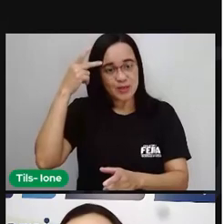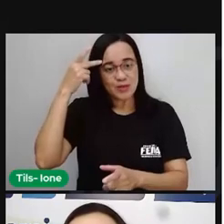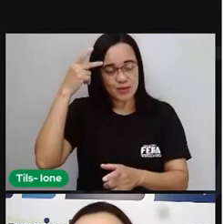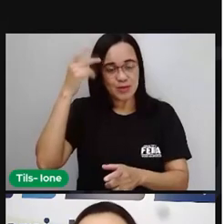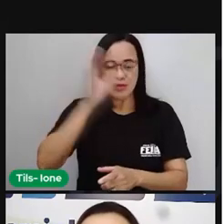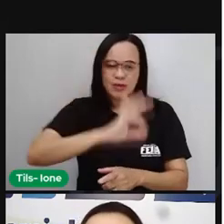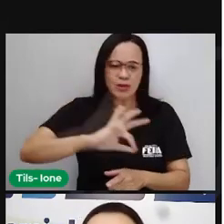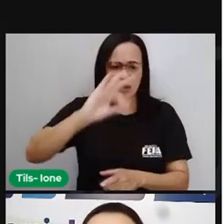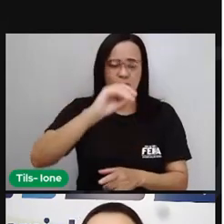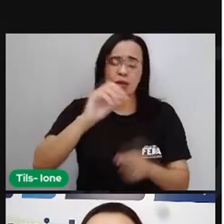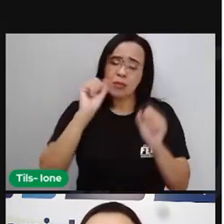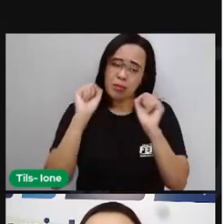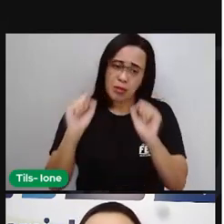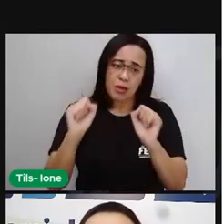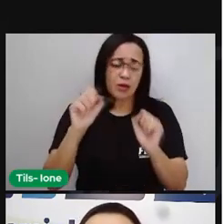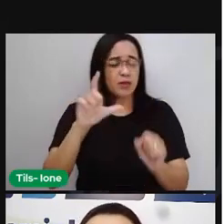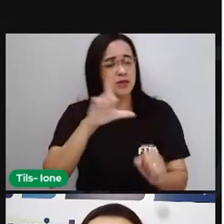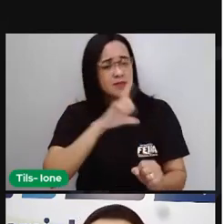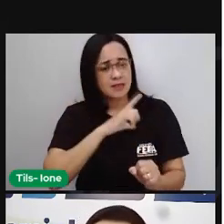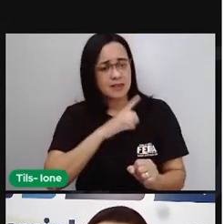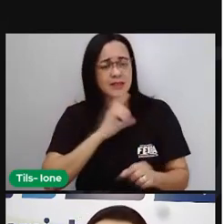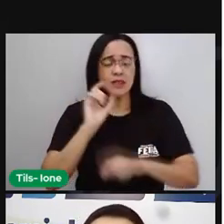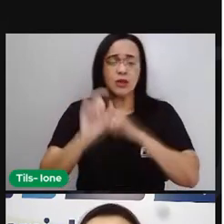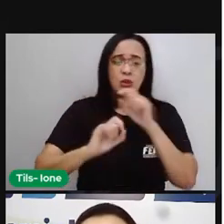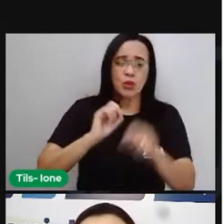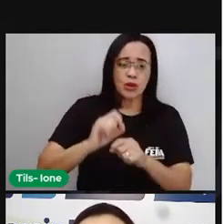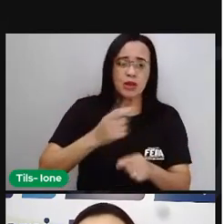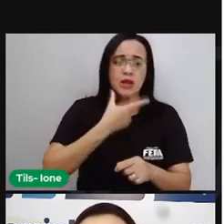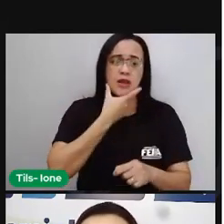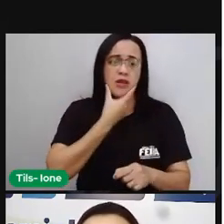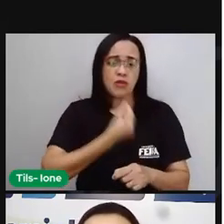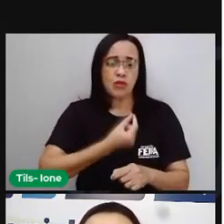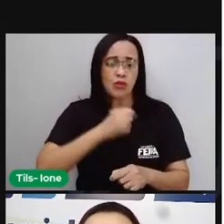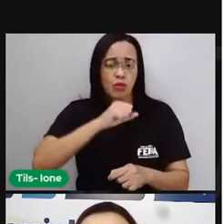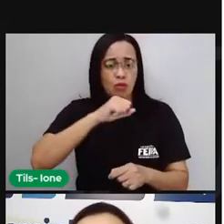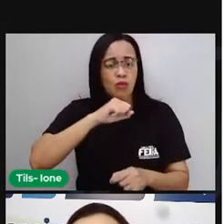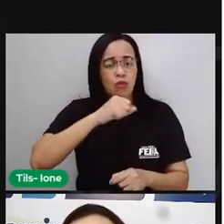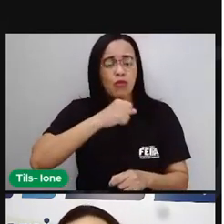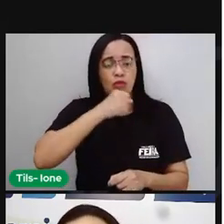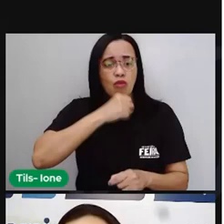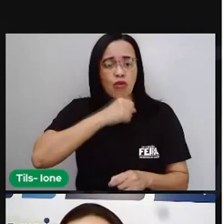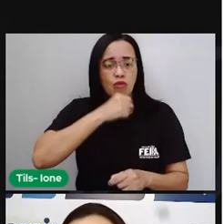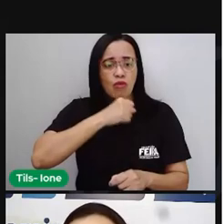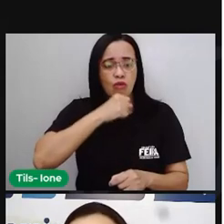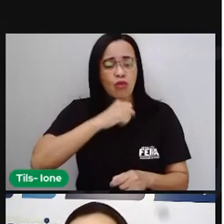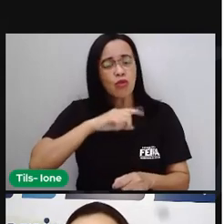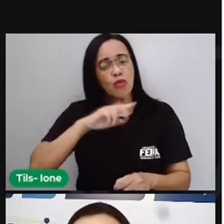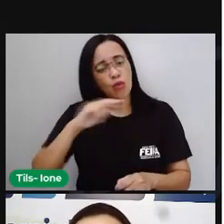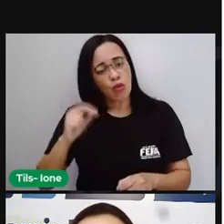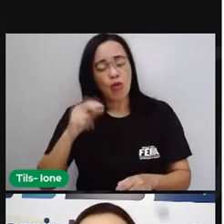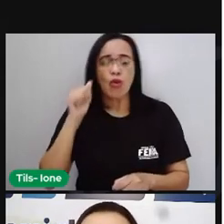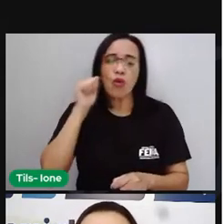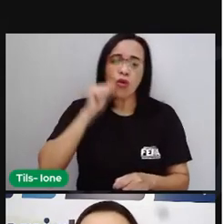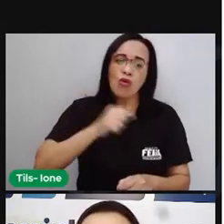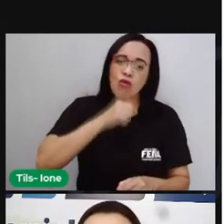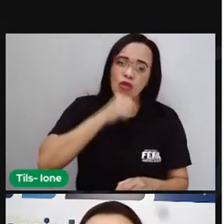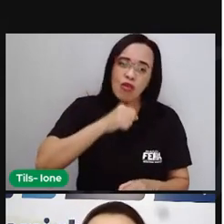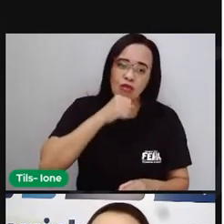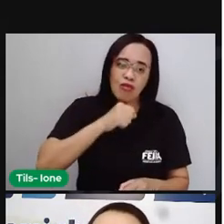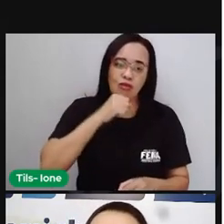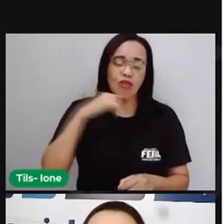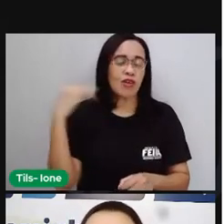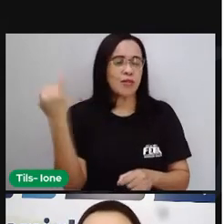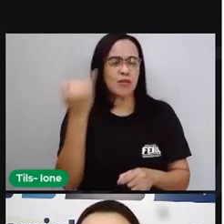avó, uma avô, que é alguém importante, não é? Na sua vida, que ajuda nos seus cuidados, na sua